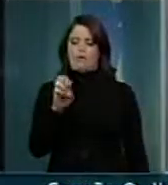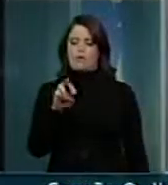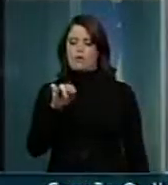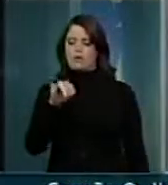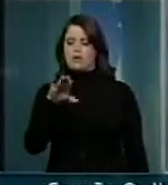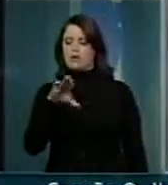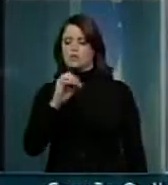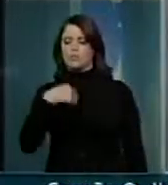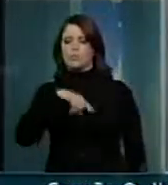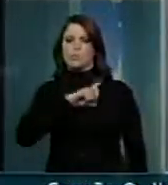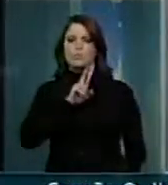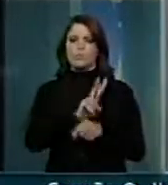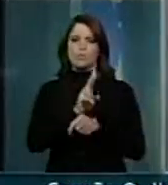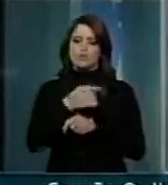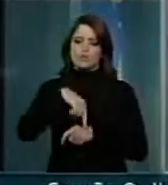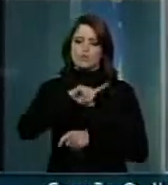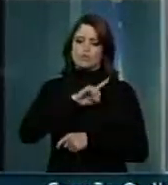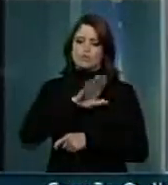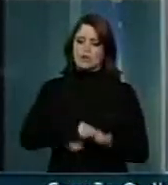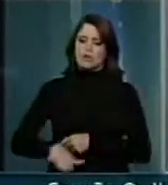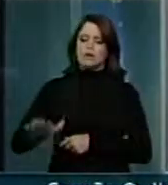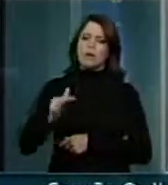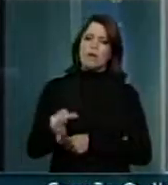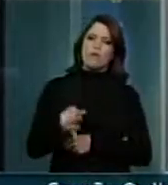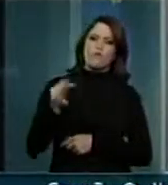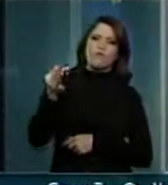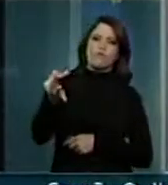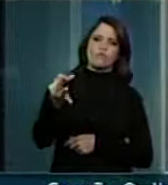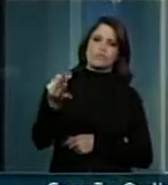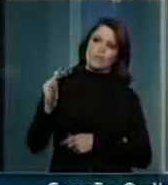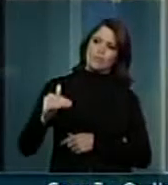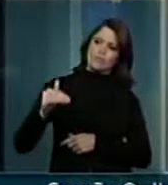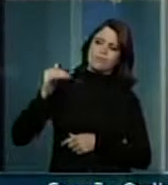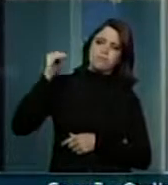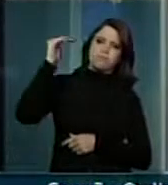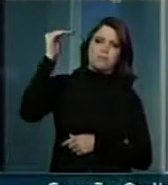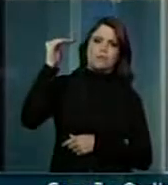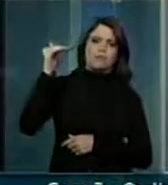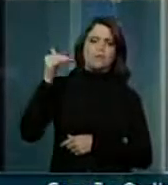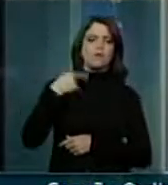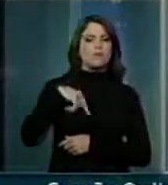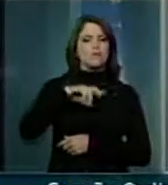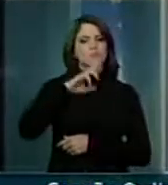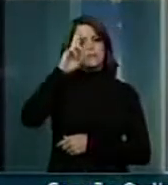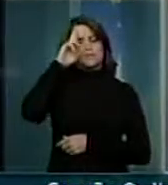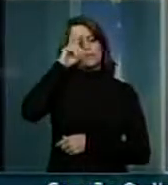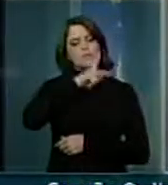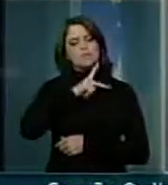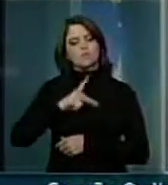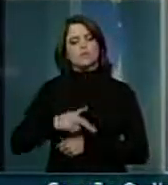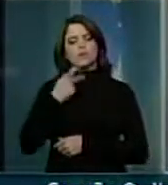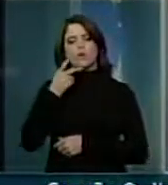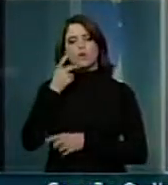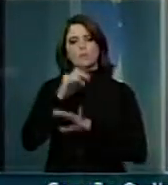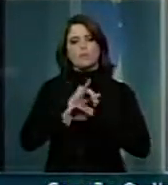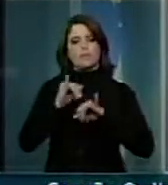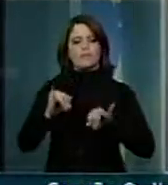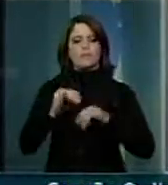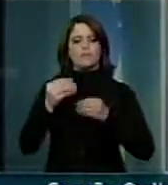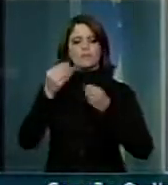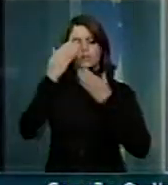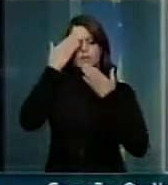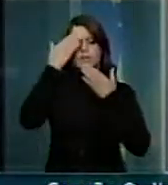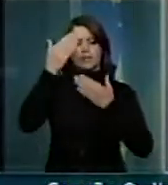protejamos as nossas crianças e as futuras gerações. Senhor presidente, era o que eu tinha a dizer.